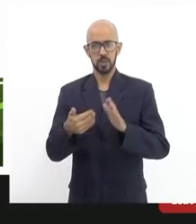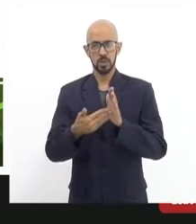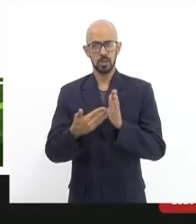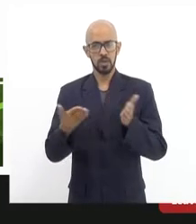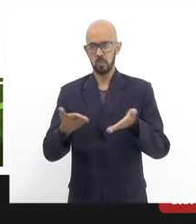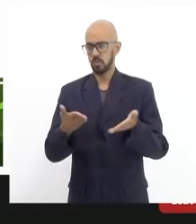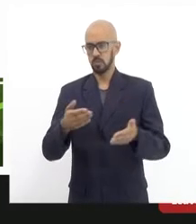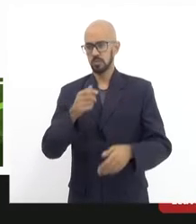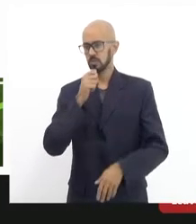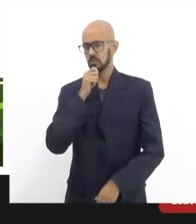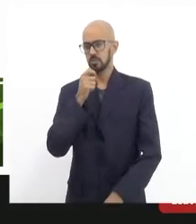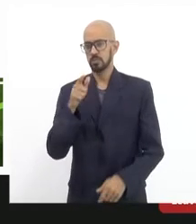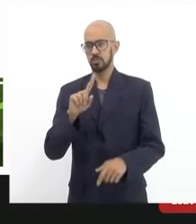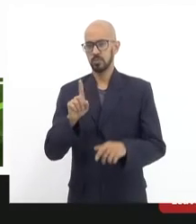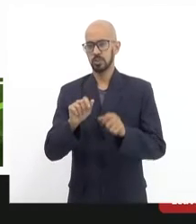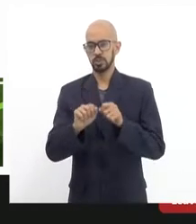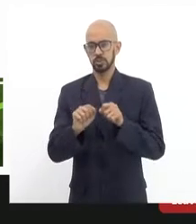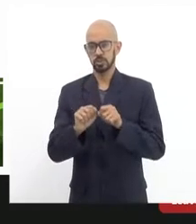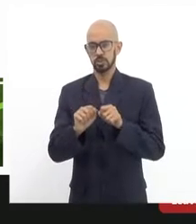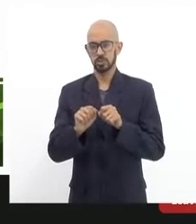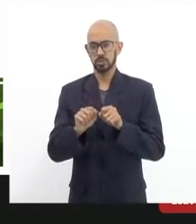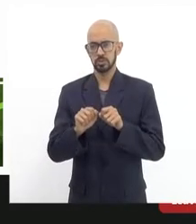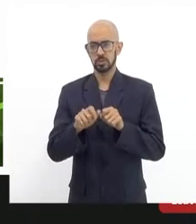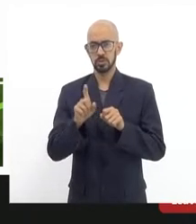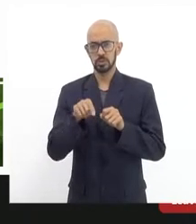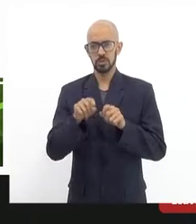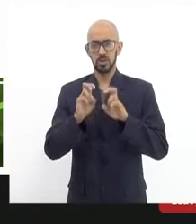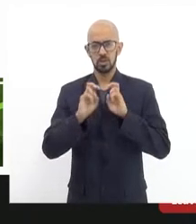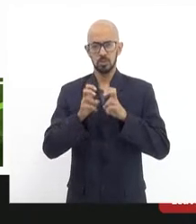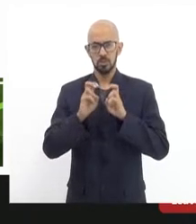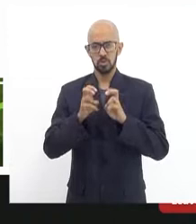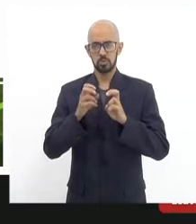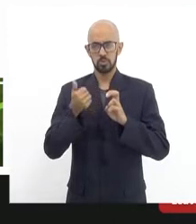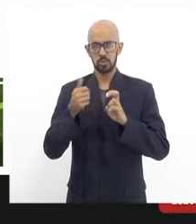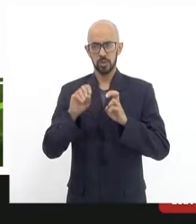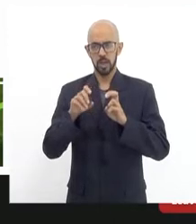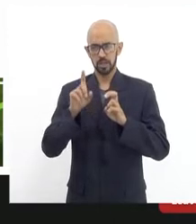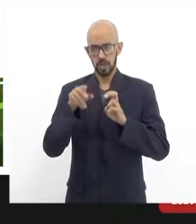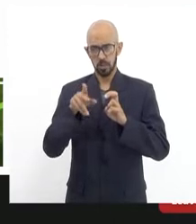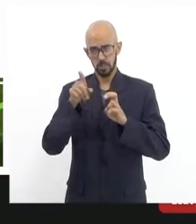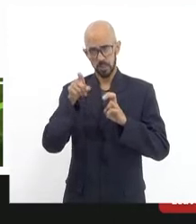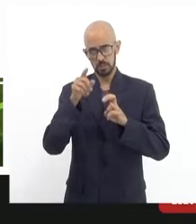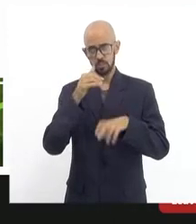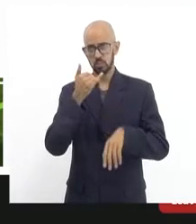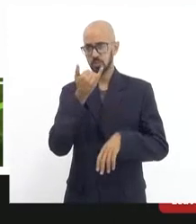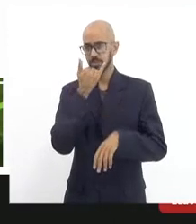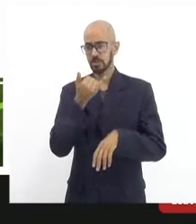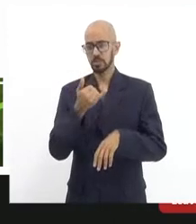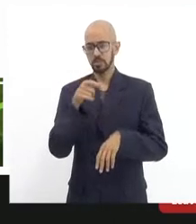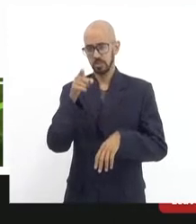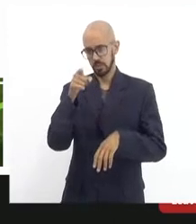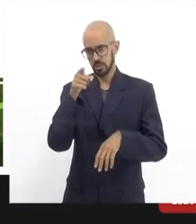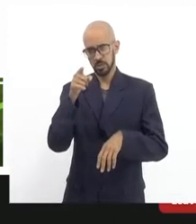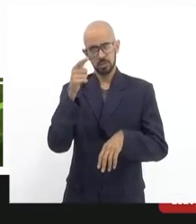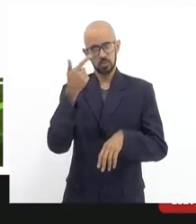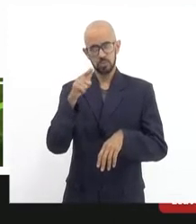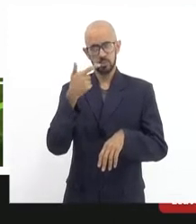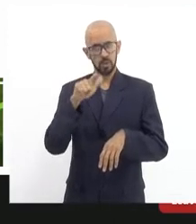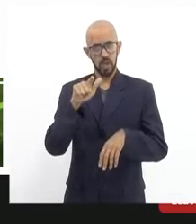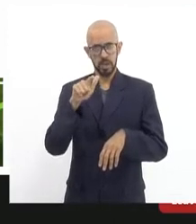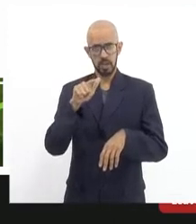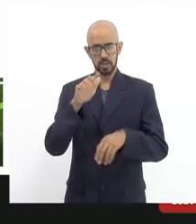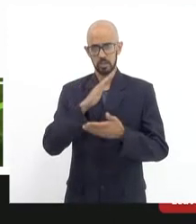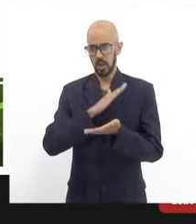cumprir, esse é o bonde 10 que foi o bonde do acidente, não existe mais essa carroceria, só